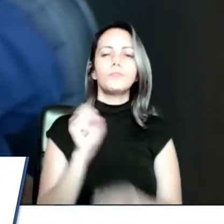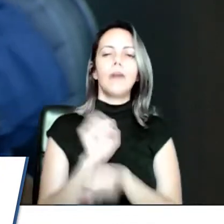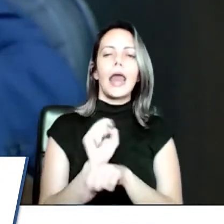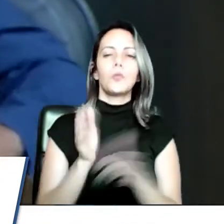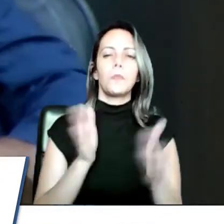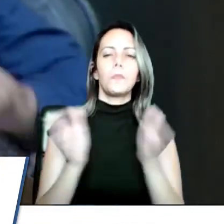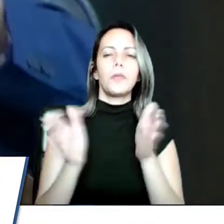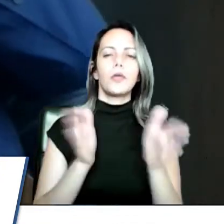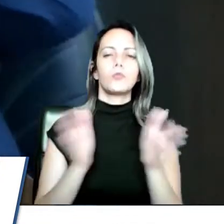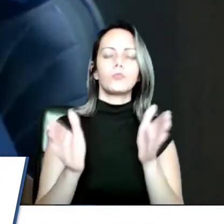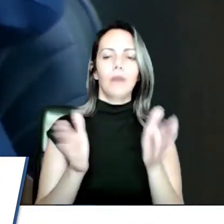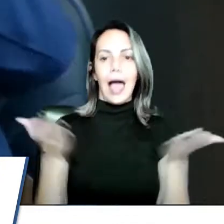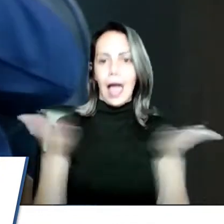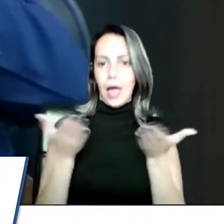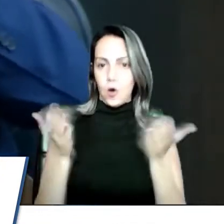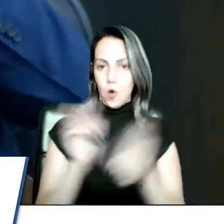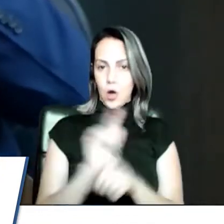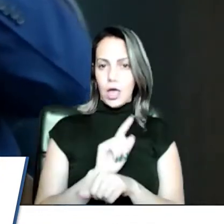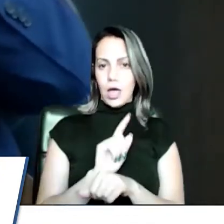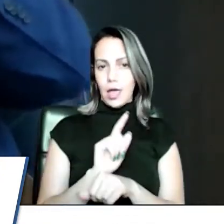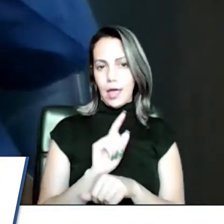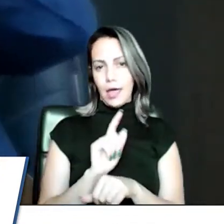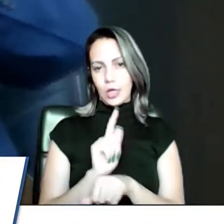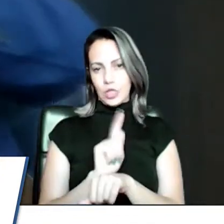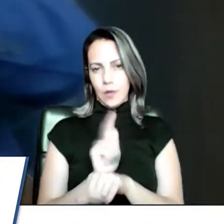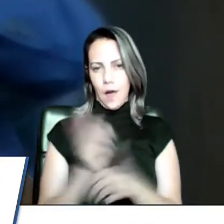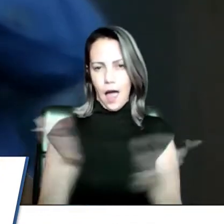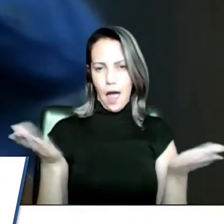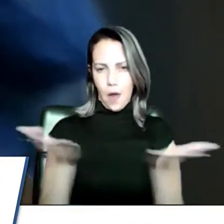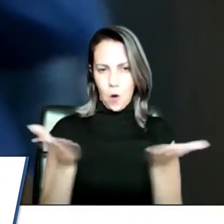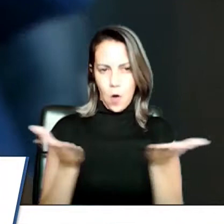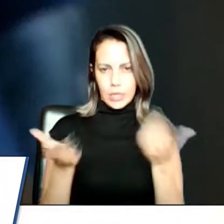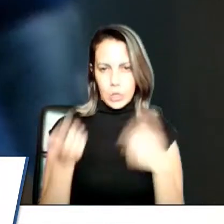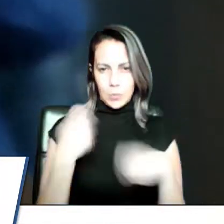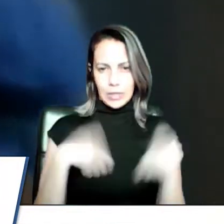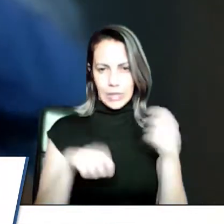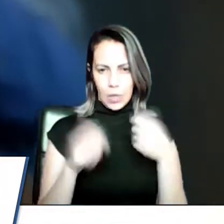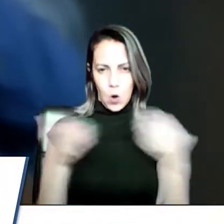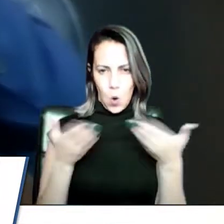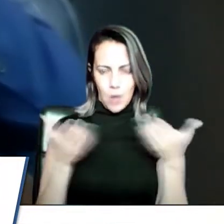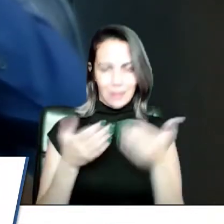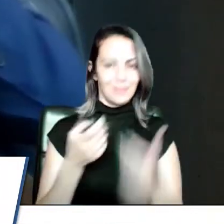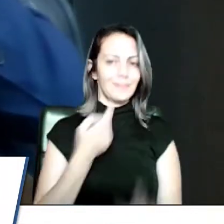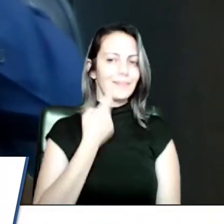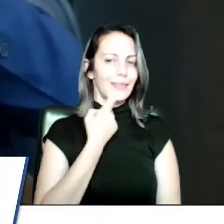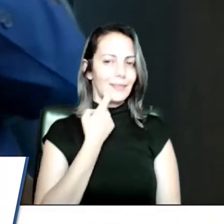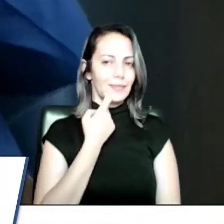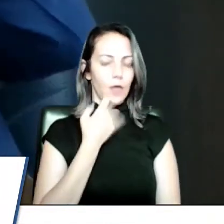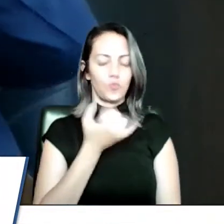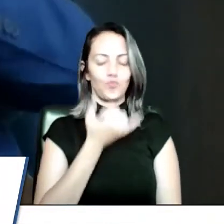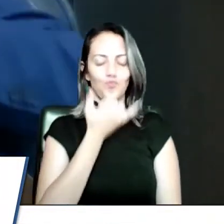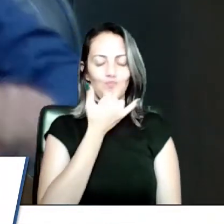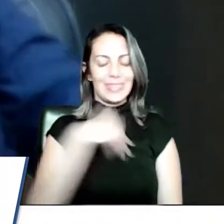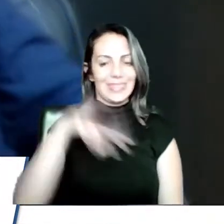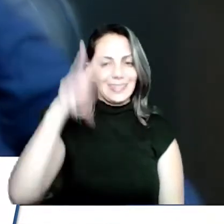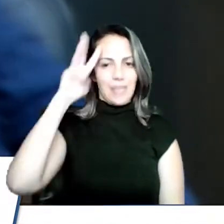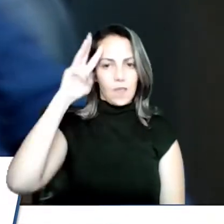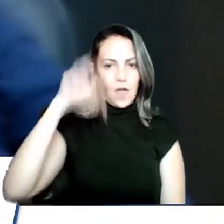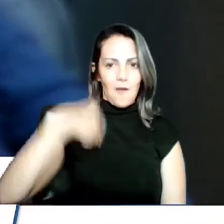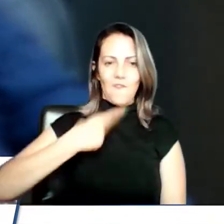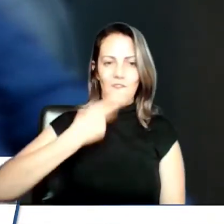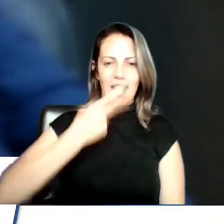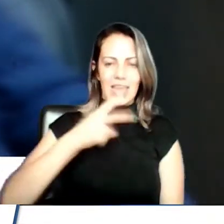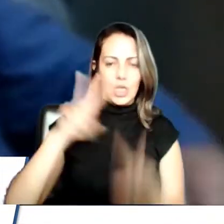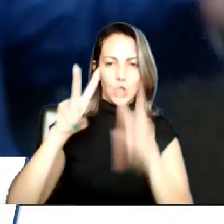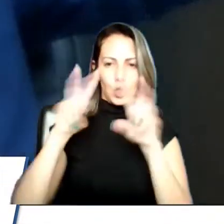essa agora e terça-feira quem recordou do que eu falei na terça-feira sobre as banquinhas de jornais,